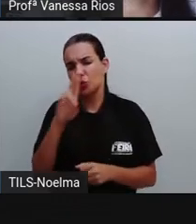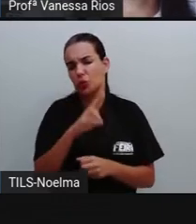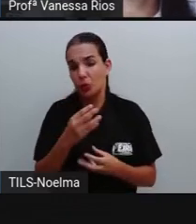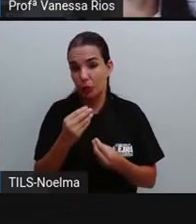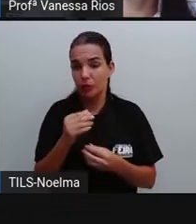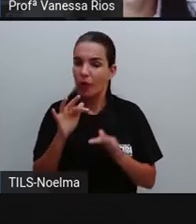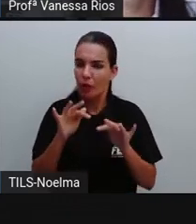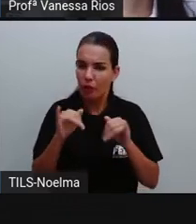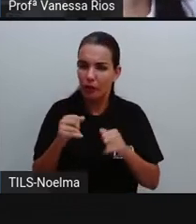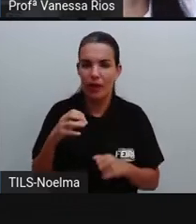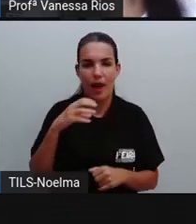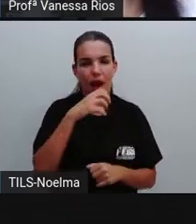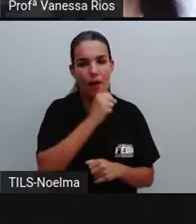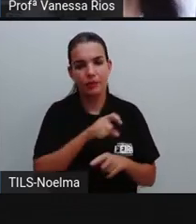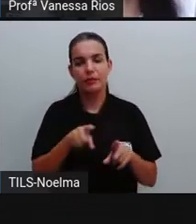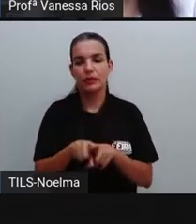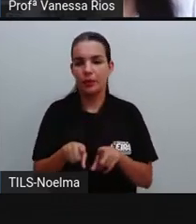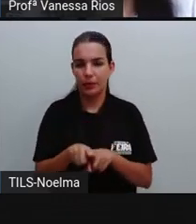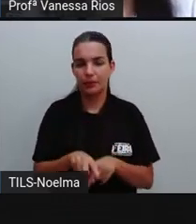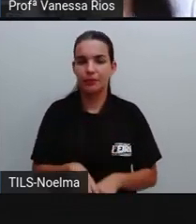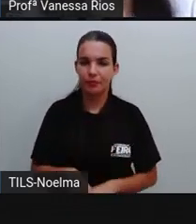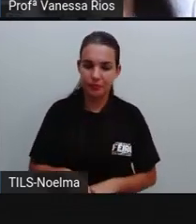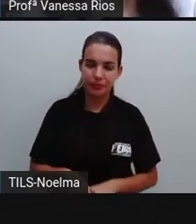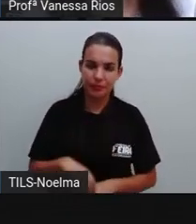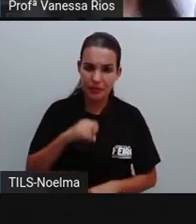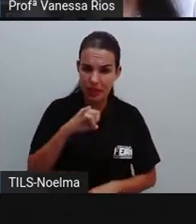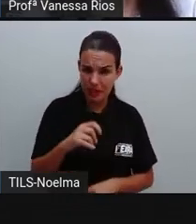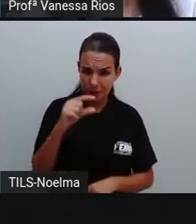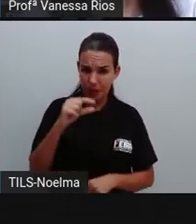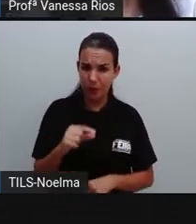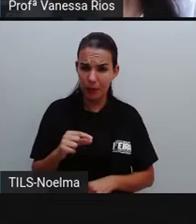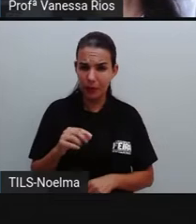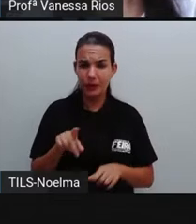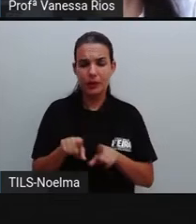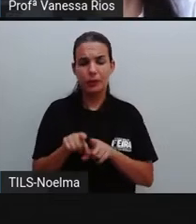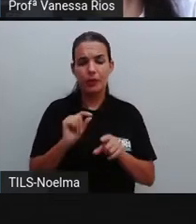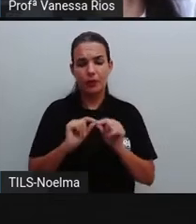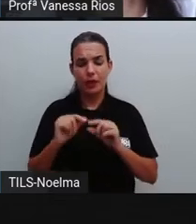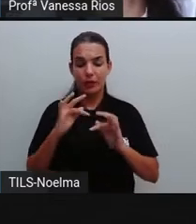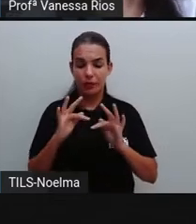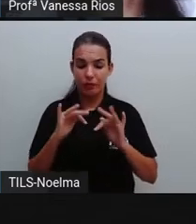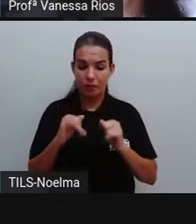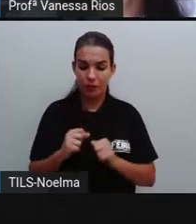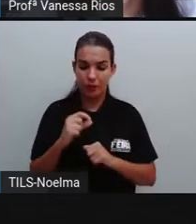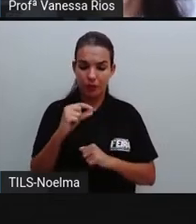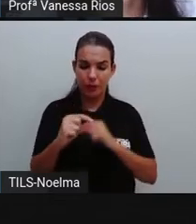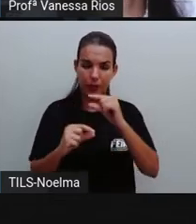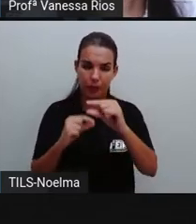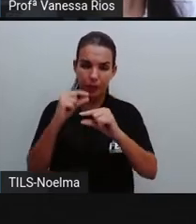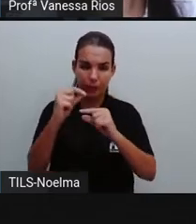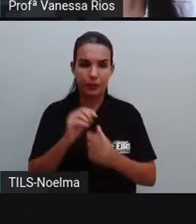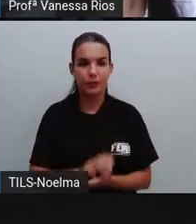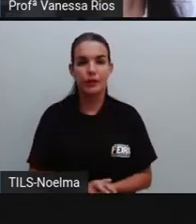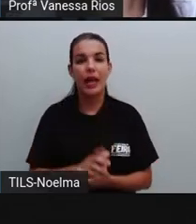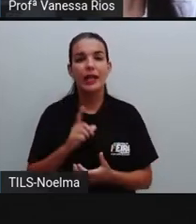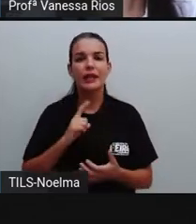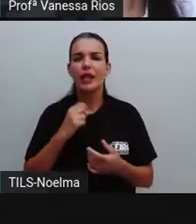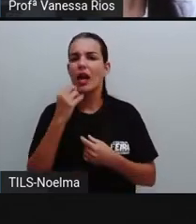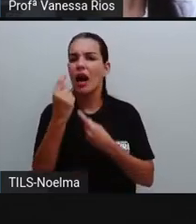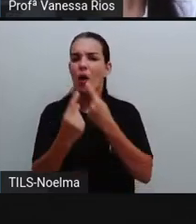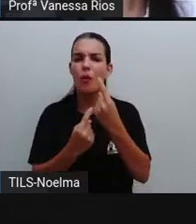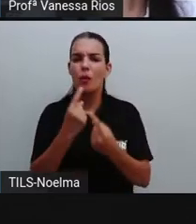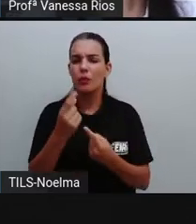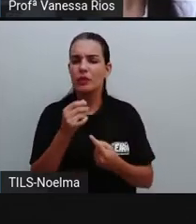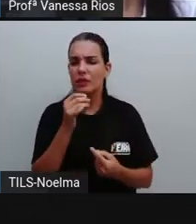Se a utilização é menor, o fim vai se estender, né? Por mais alguns anos aí de utilização. A gente pode citar aí como